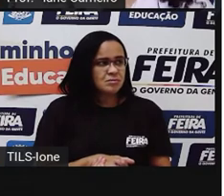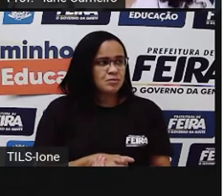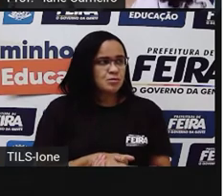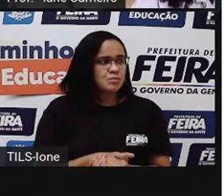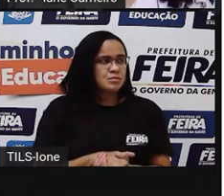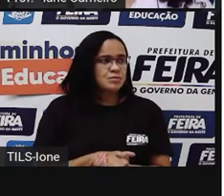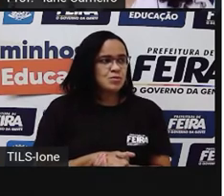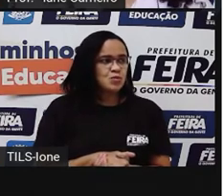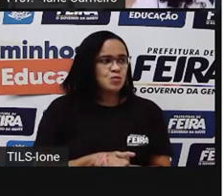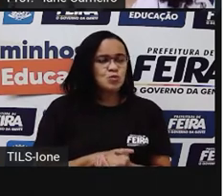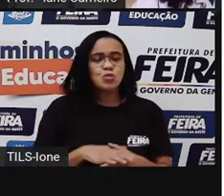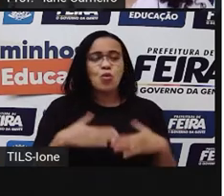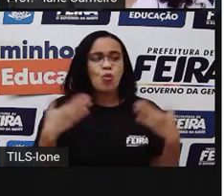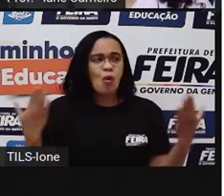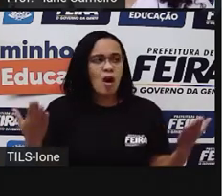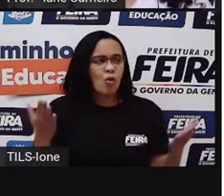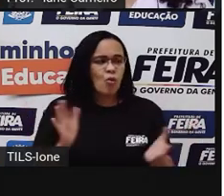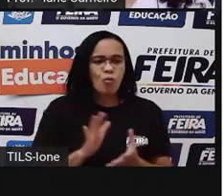O boto.